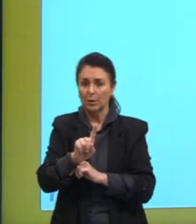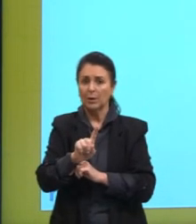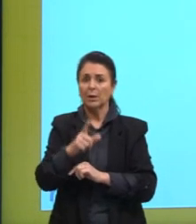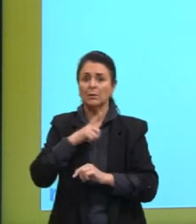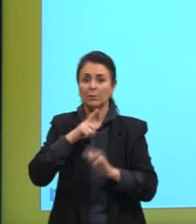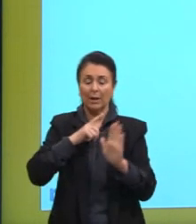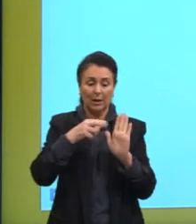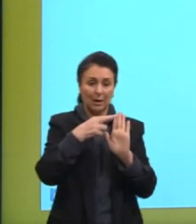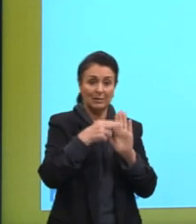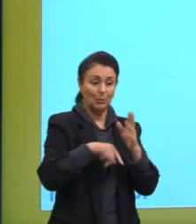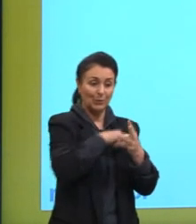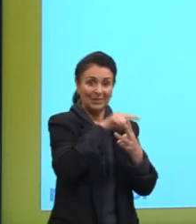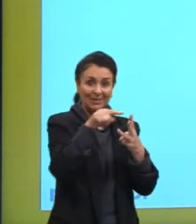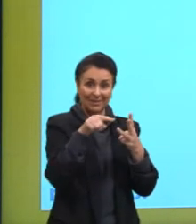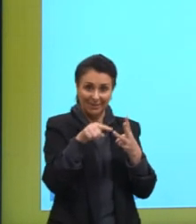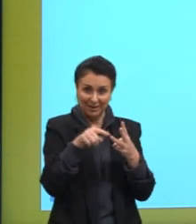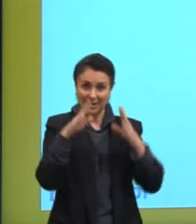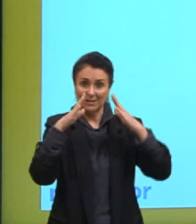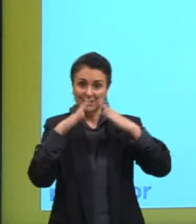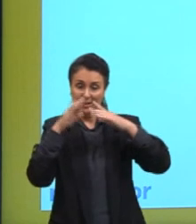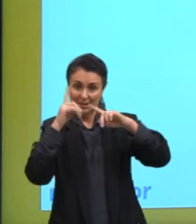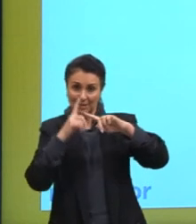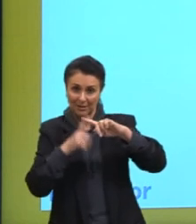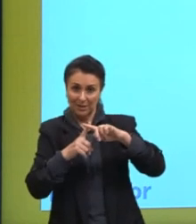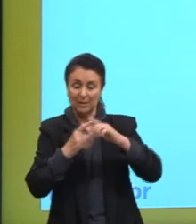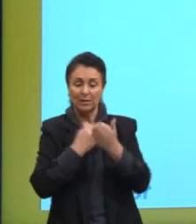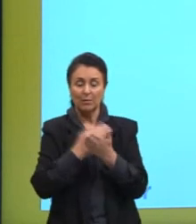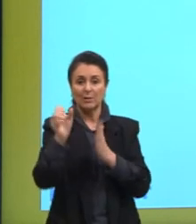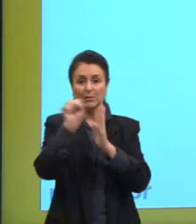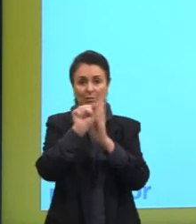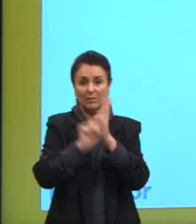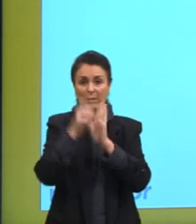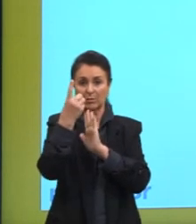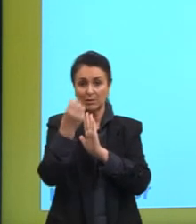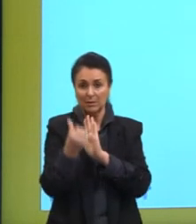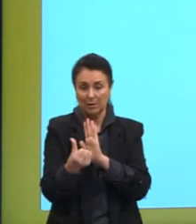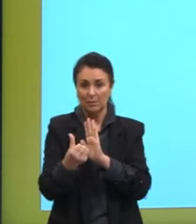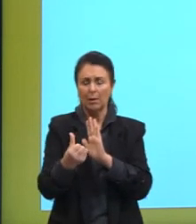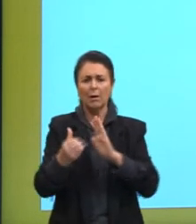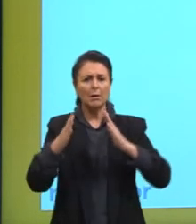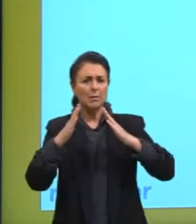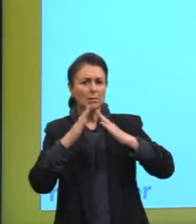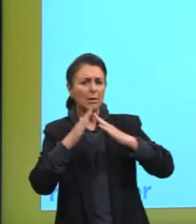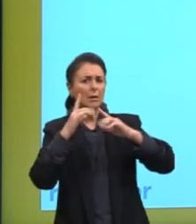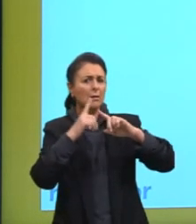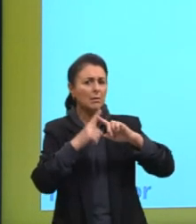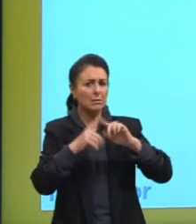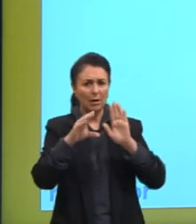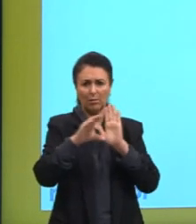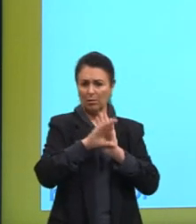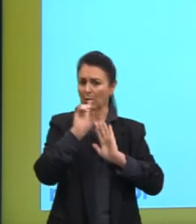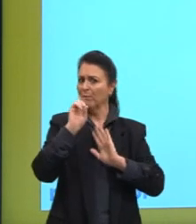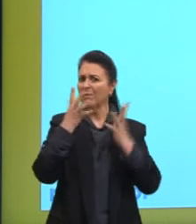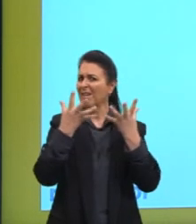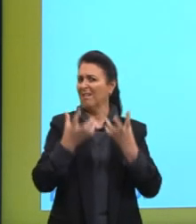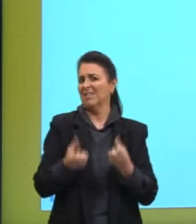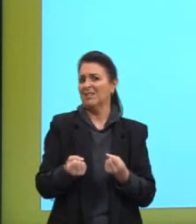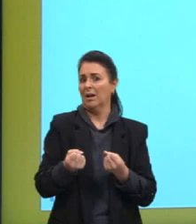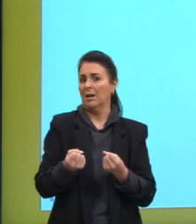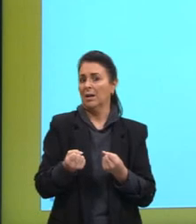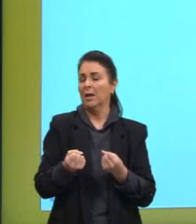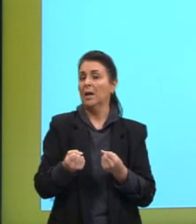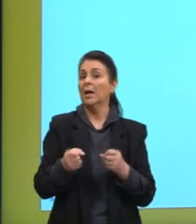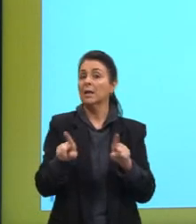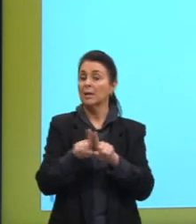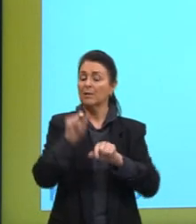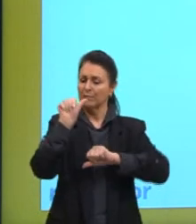são as três que surgem aí na época, no século XVI. E a igreja católica não vai aceitar isso na boa e vai fazer uma reforma